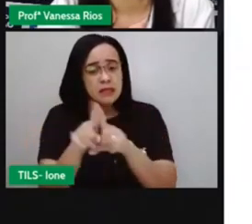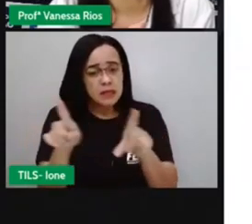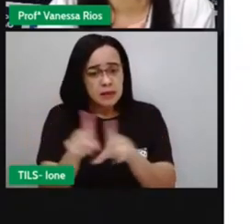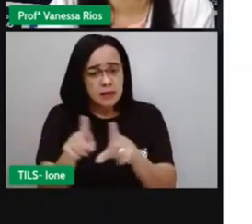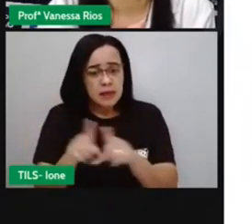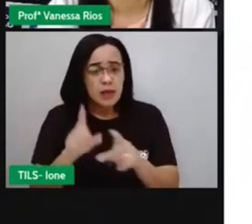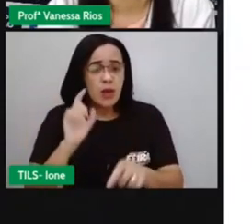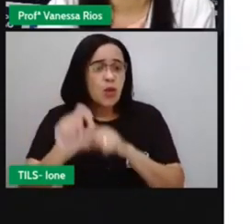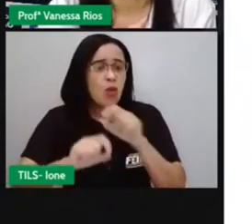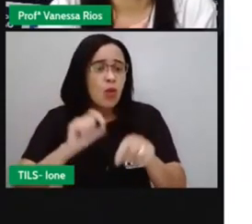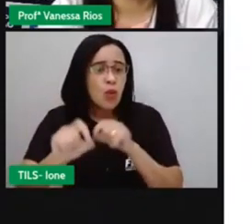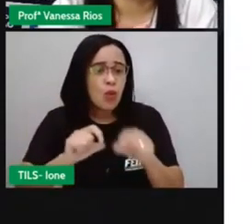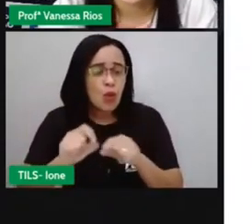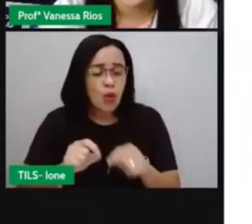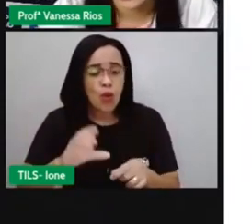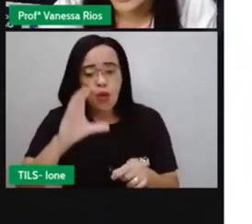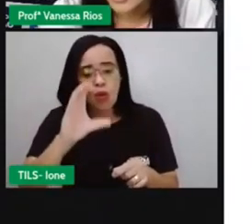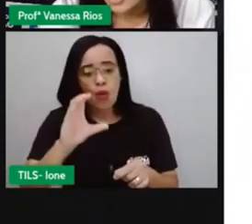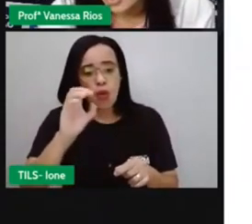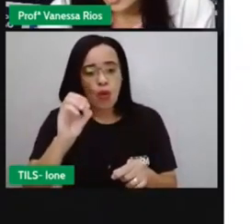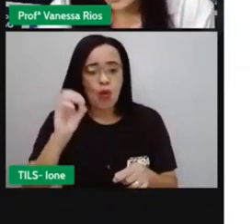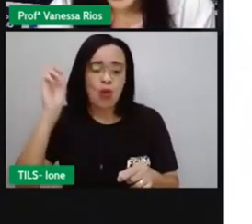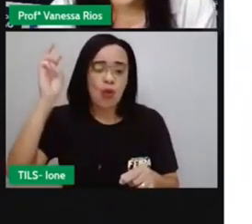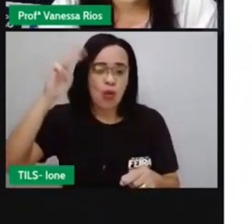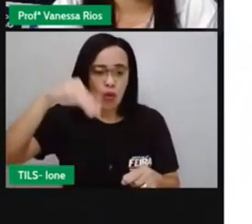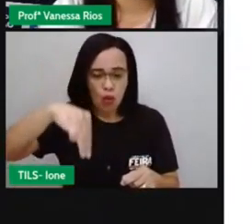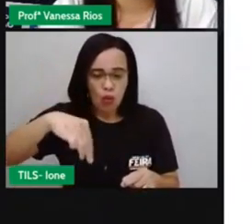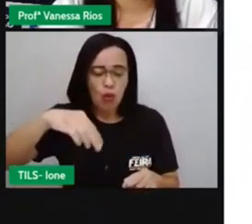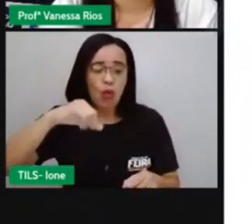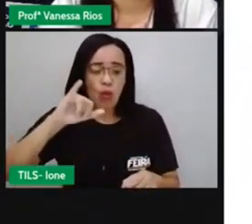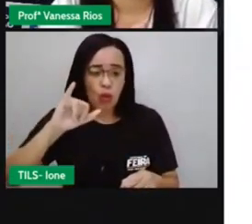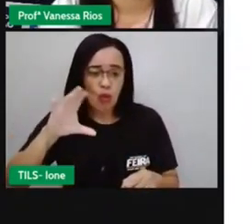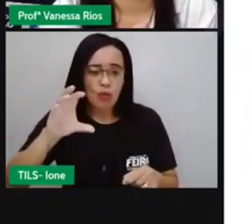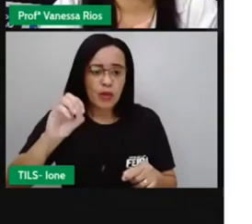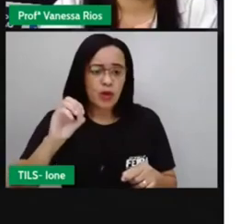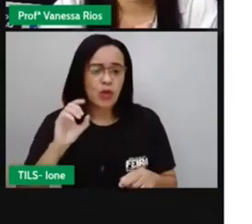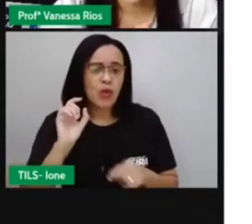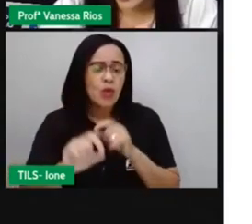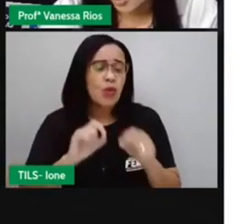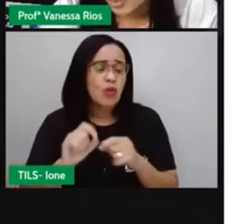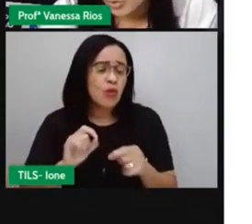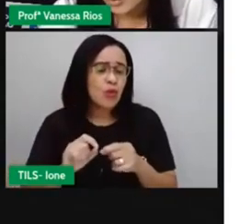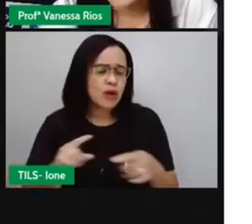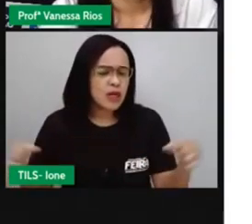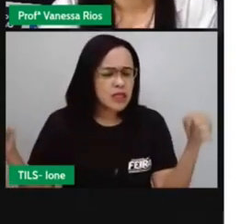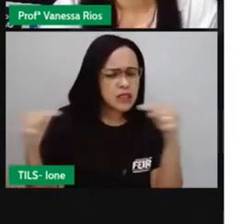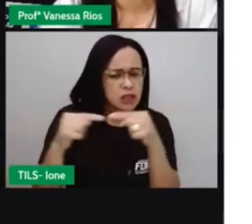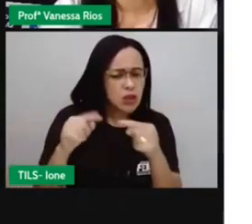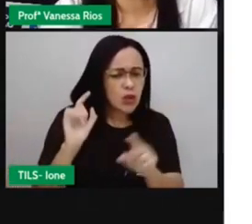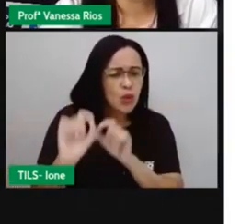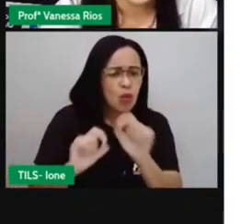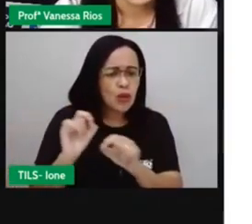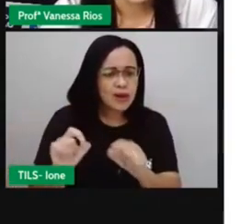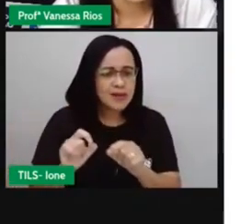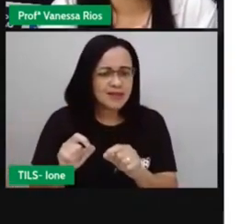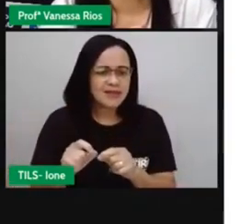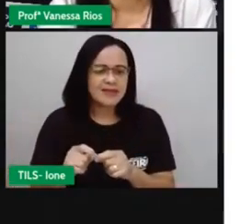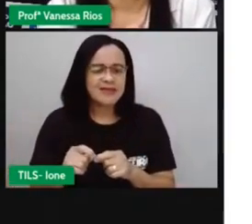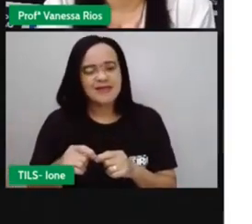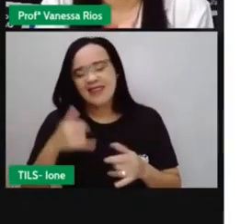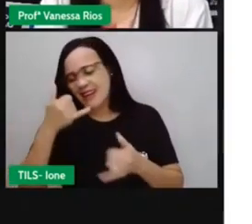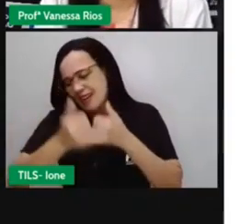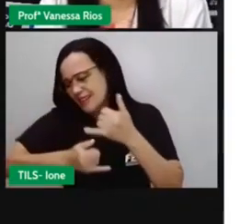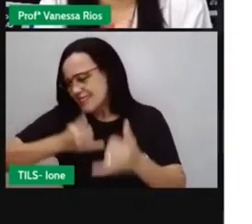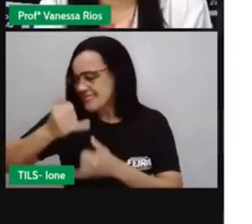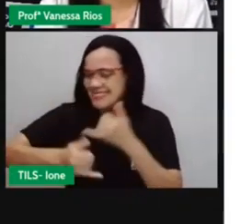a característica de serem cômicos. O que é que relaciona aí o significado de cômico? Divertido, né?